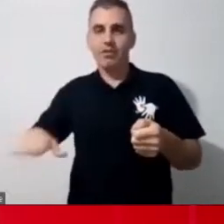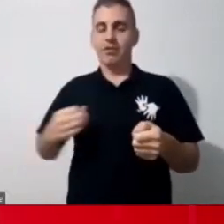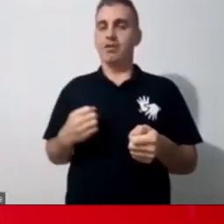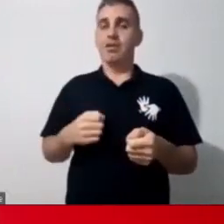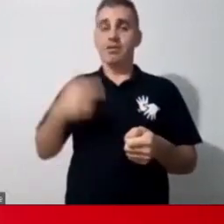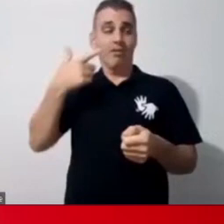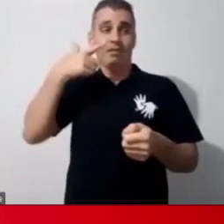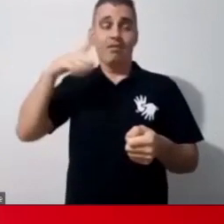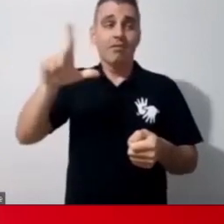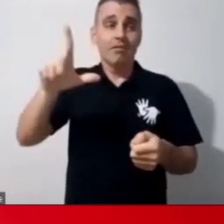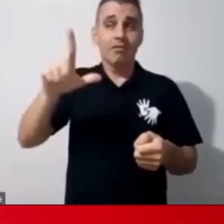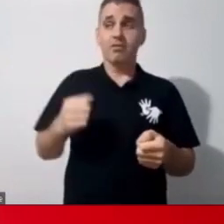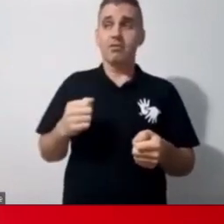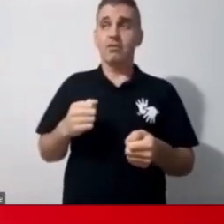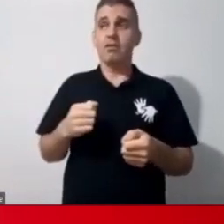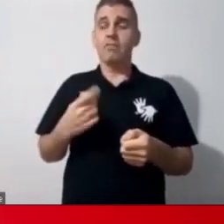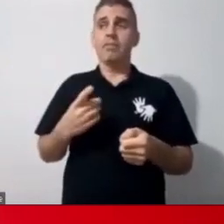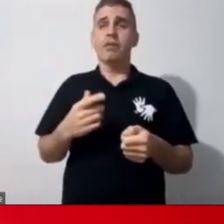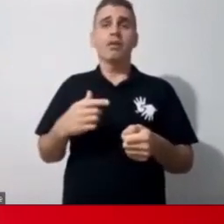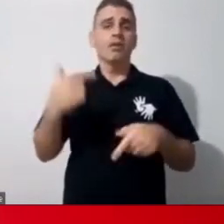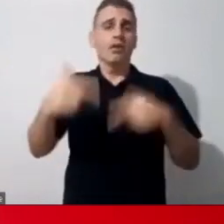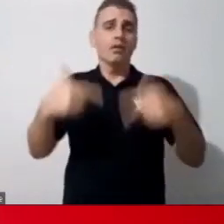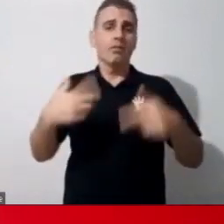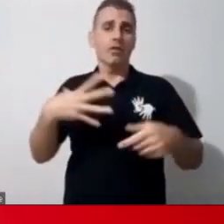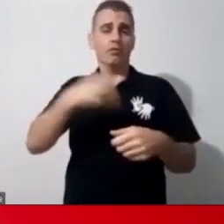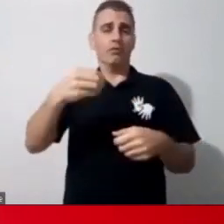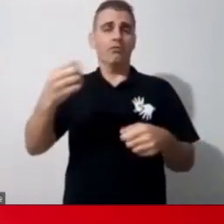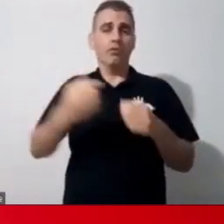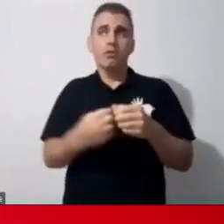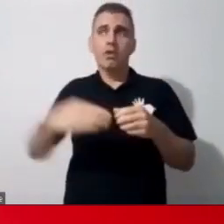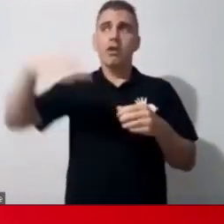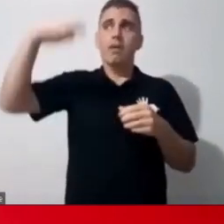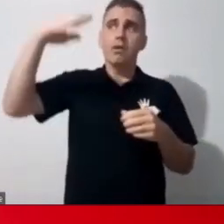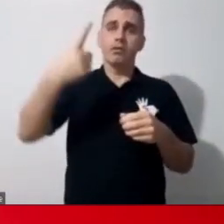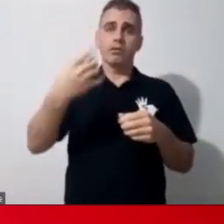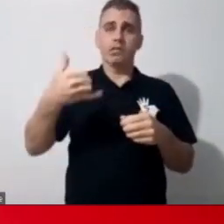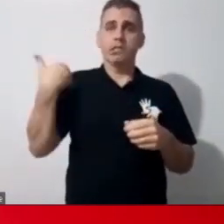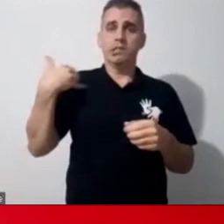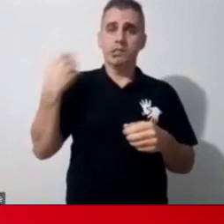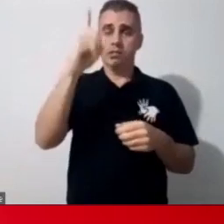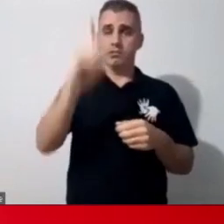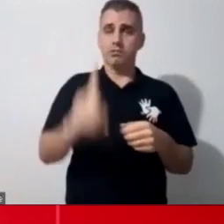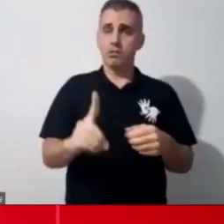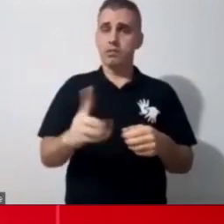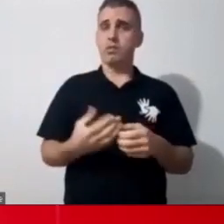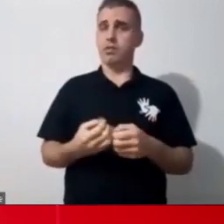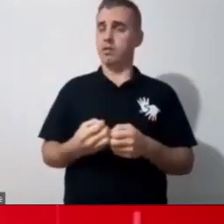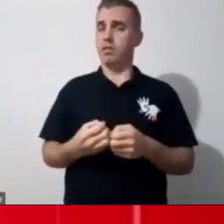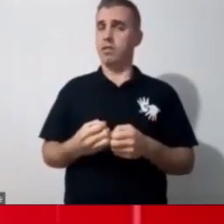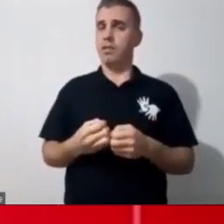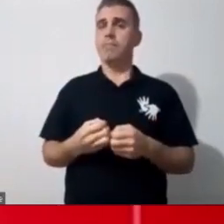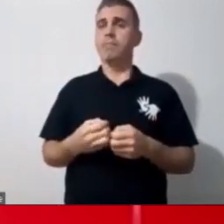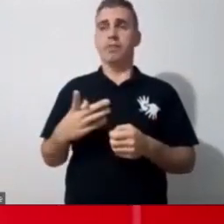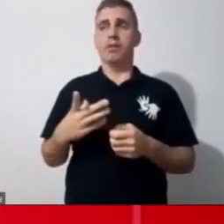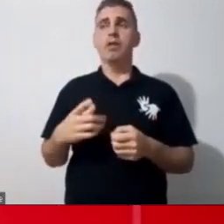aqueles que não têm, né, e aqueles que não, não, não tem quem fique, não quem, não, não, ah, eu não consigo